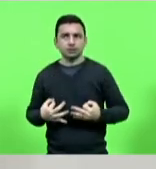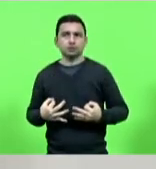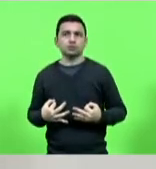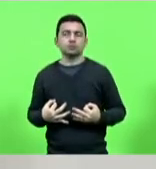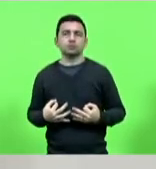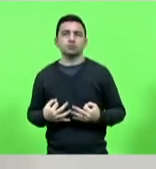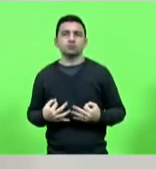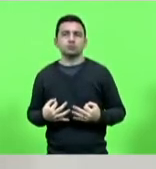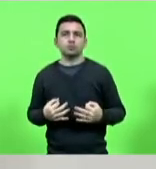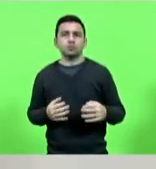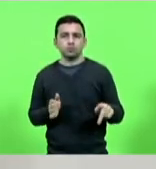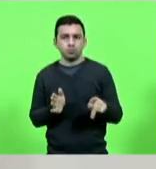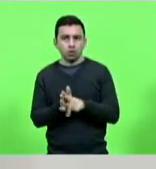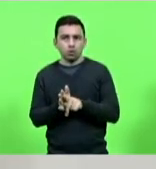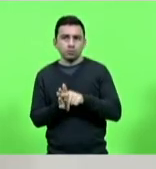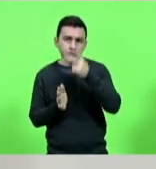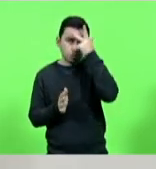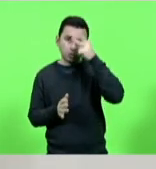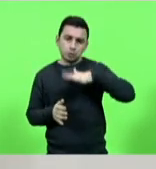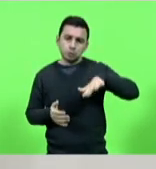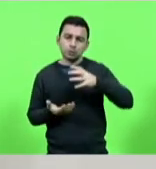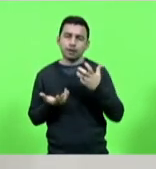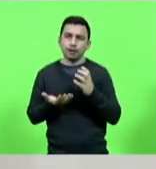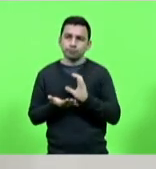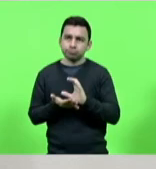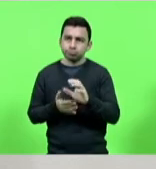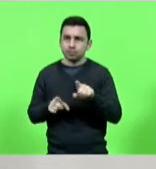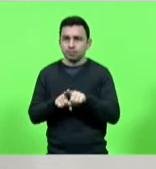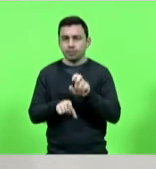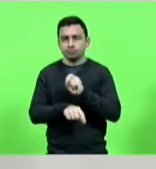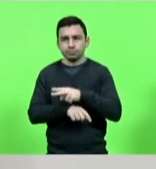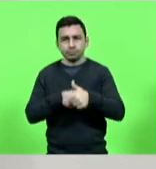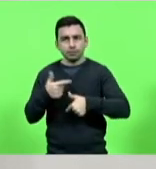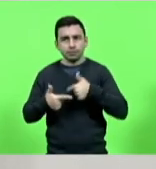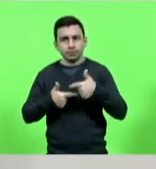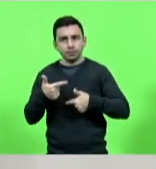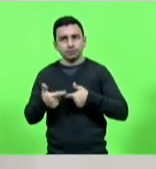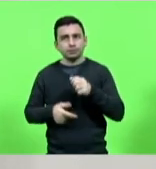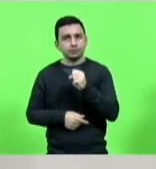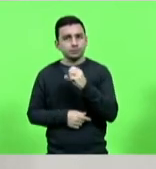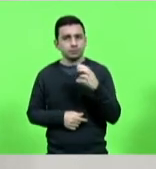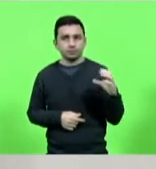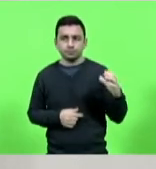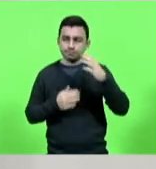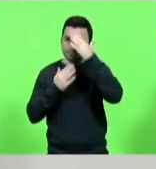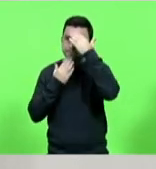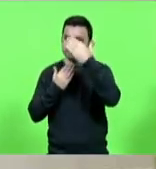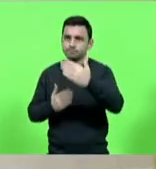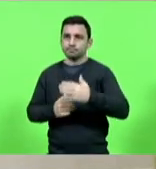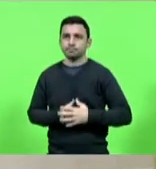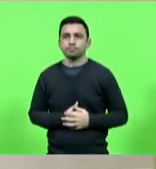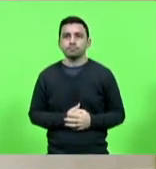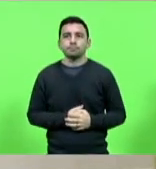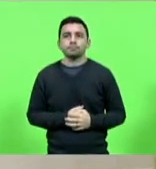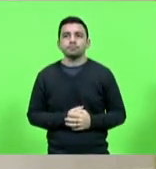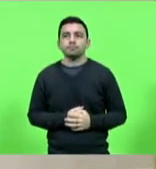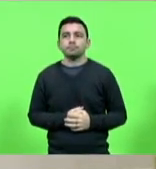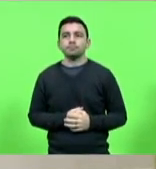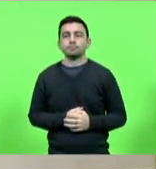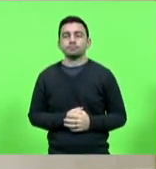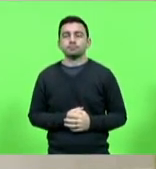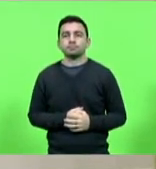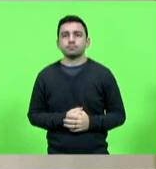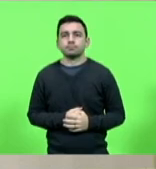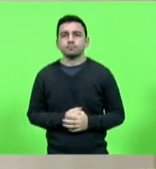para os investimentos e para a geração de emprego em Santa Catarina. Seria isso, senhor presidente, muito obrigado. Muito obrigado,